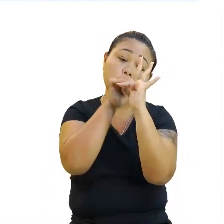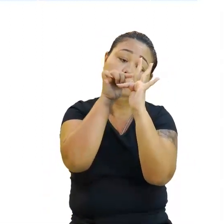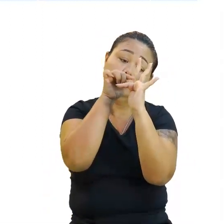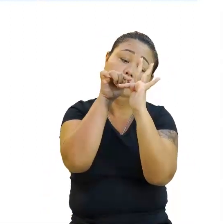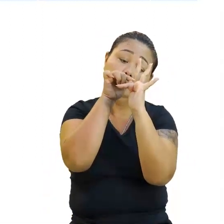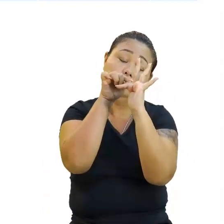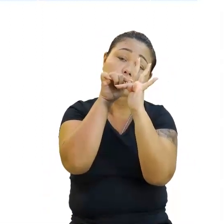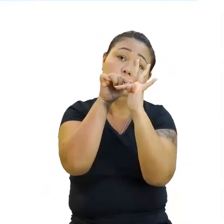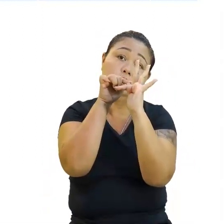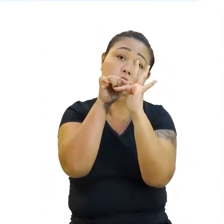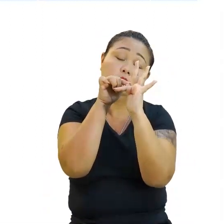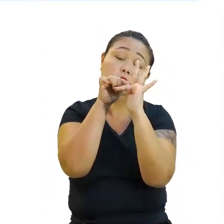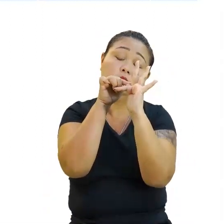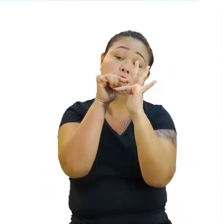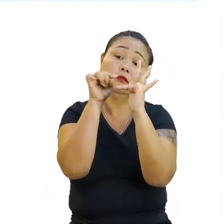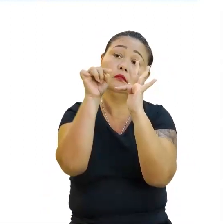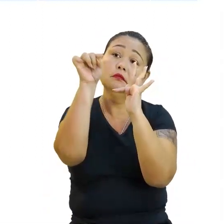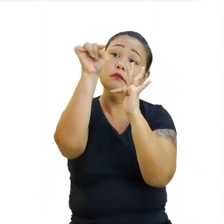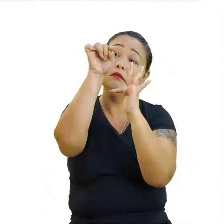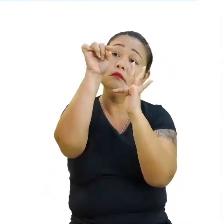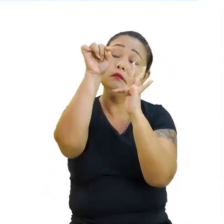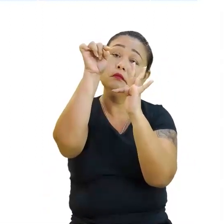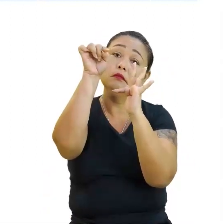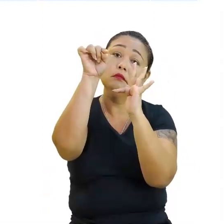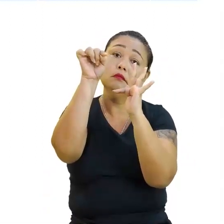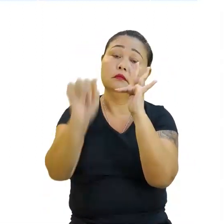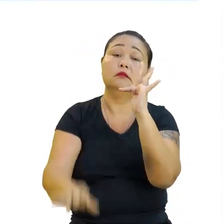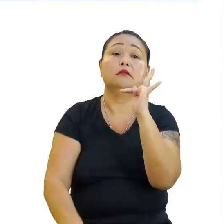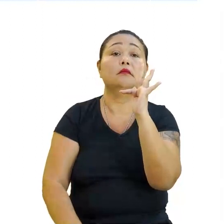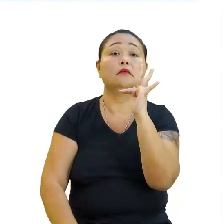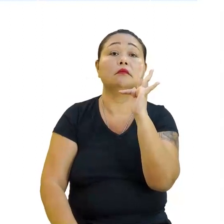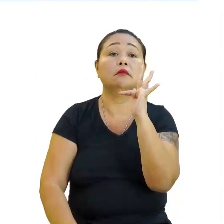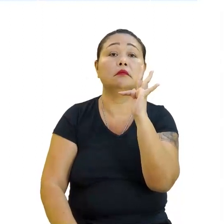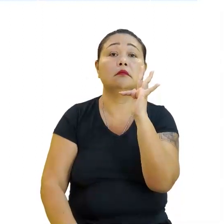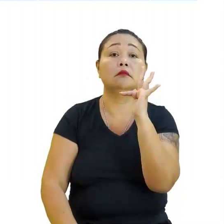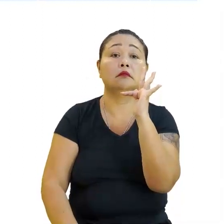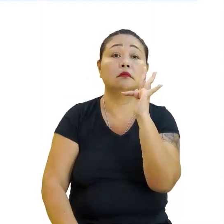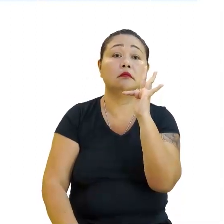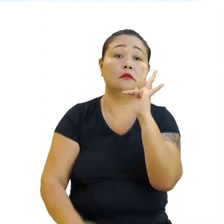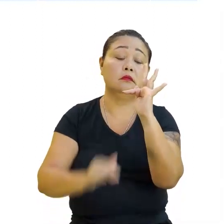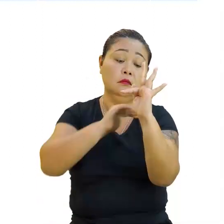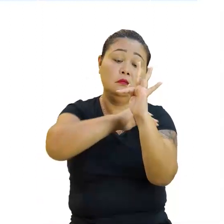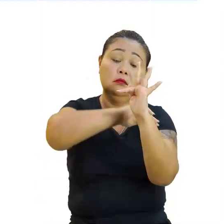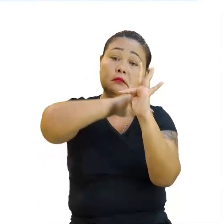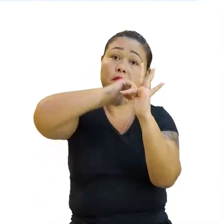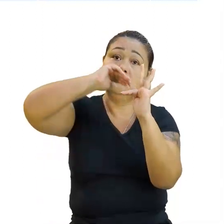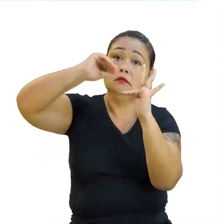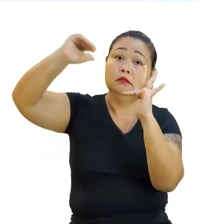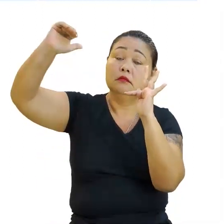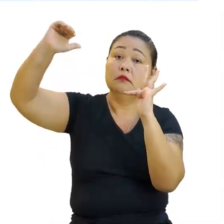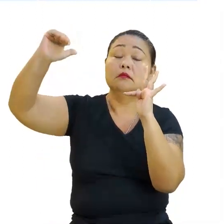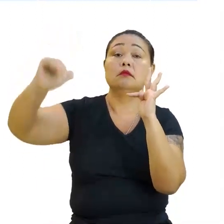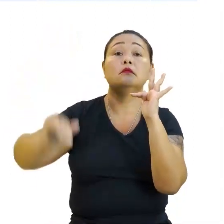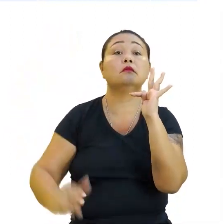0 e 0. 4 com 4. Podemos traçar a nossa reta da função. Sempre vai passar pela